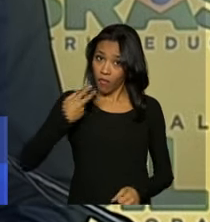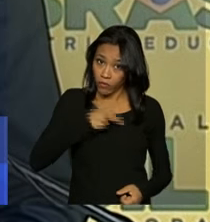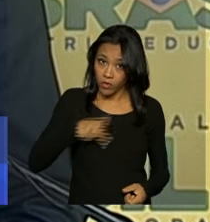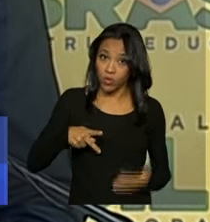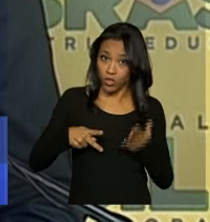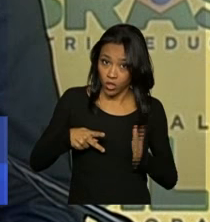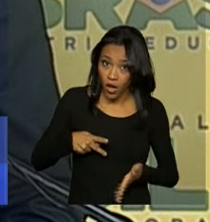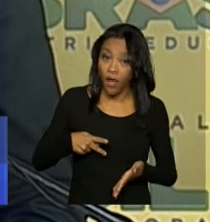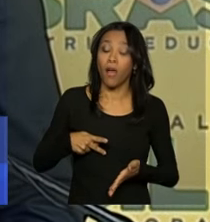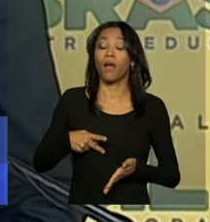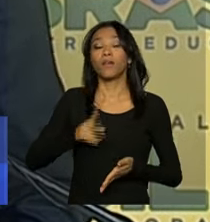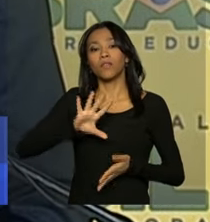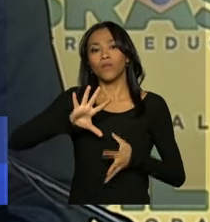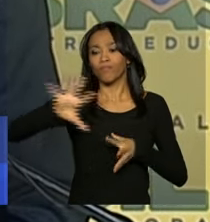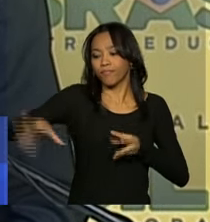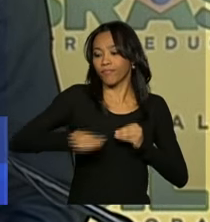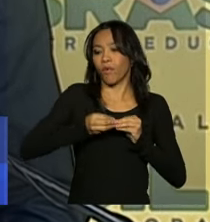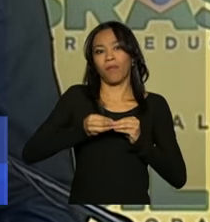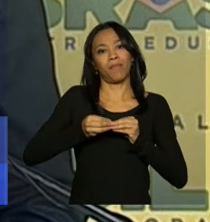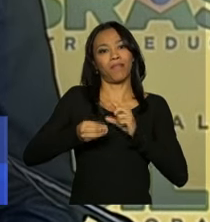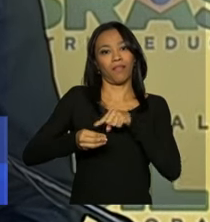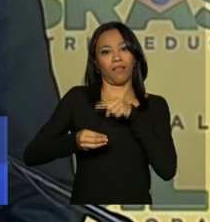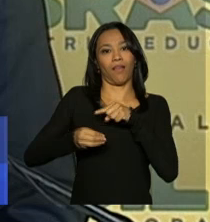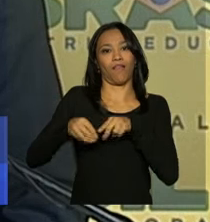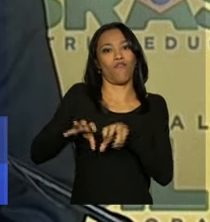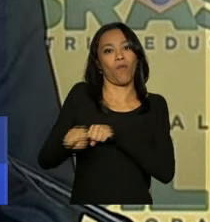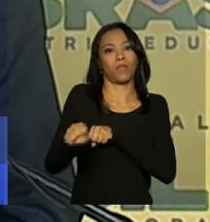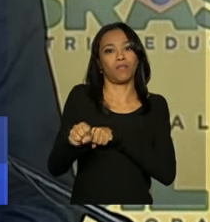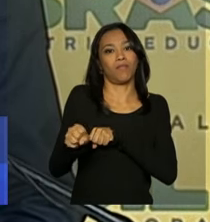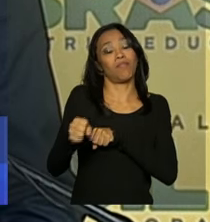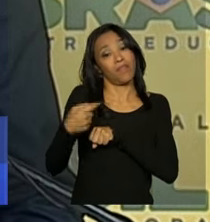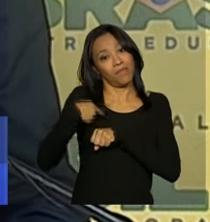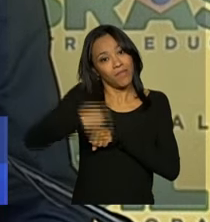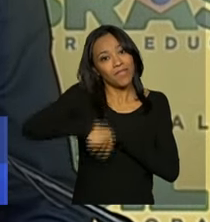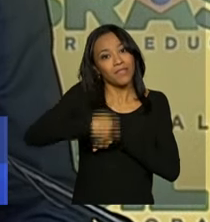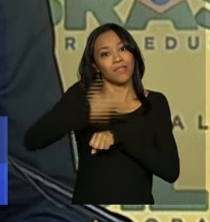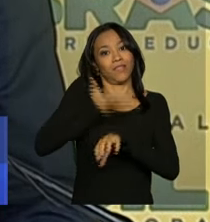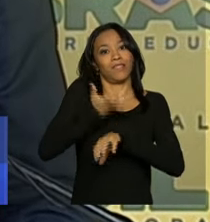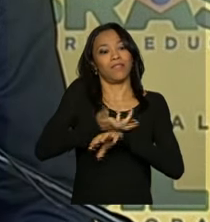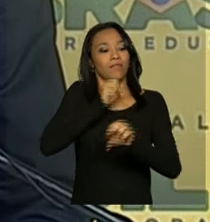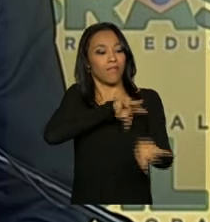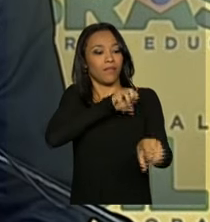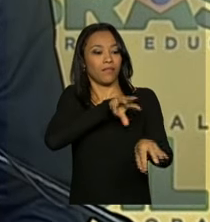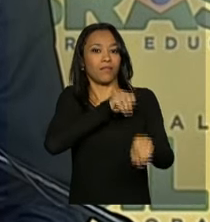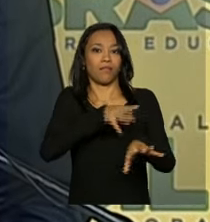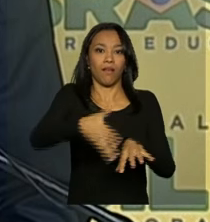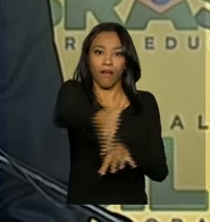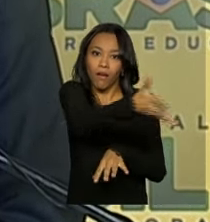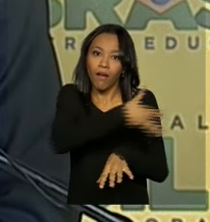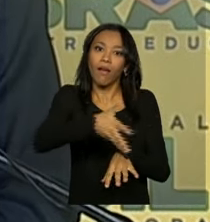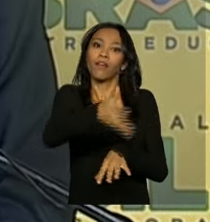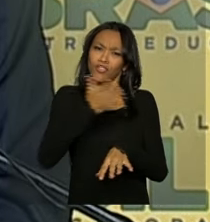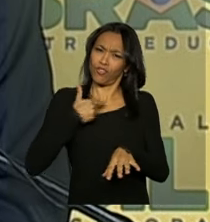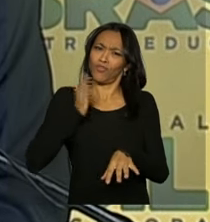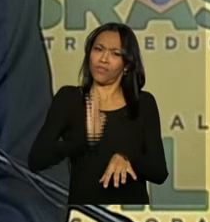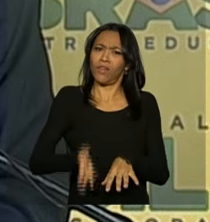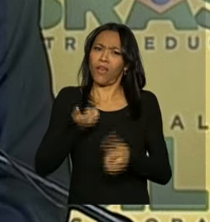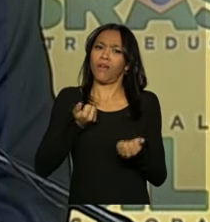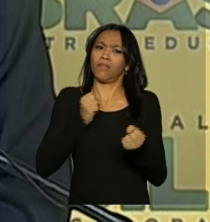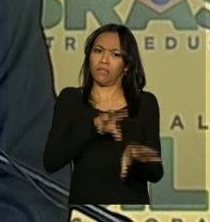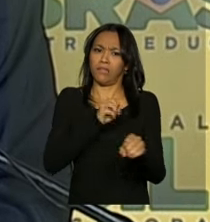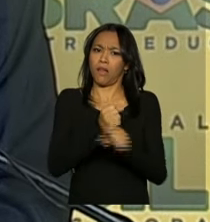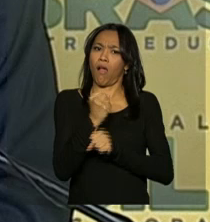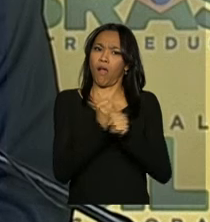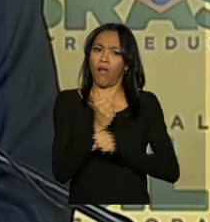Ele complementar a licenciatura que ele precisa para poder ter a formação adequada na disciplina que ele já está lecionando.